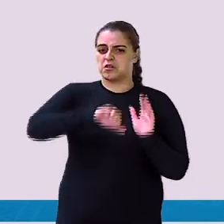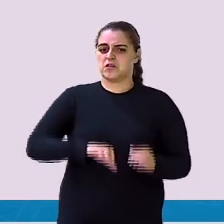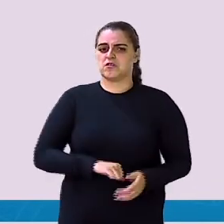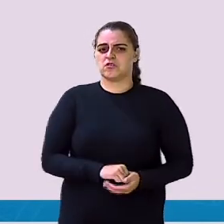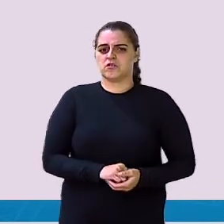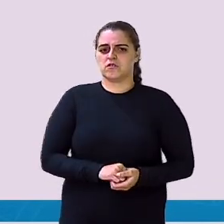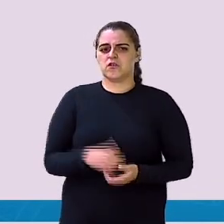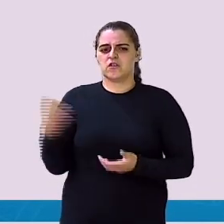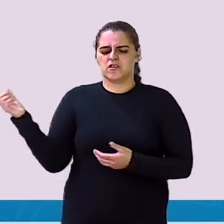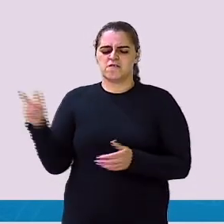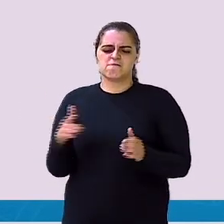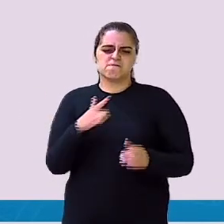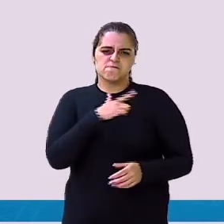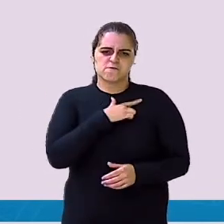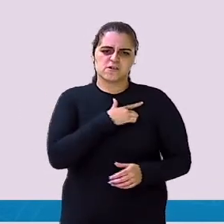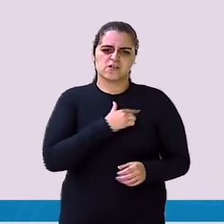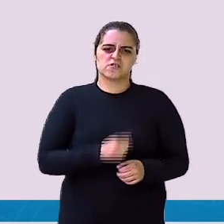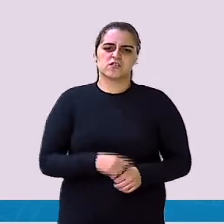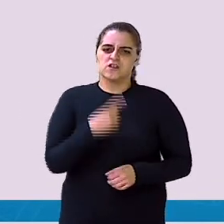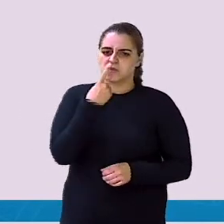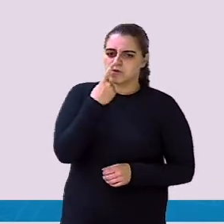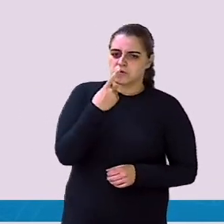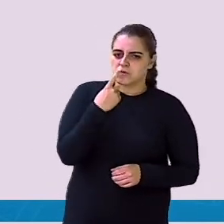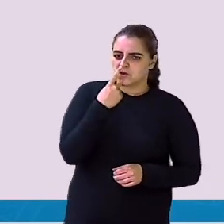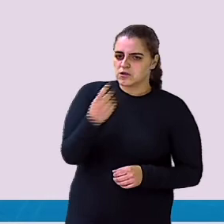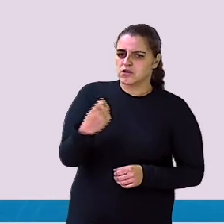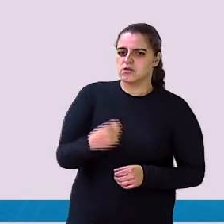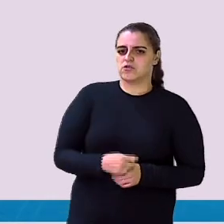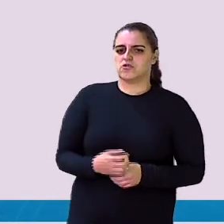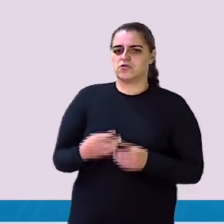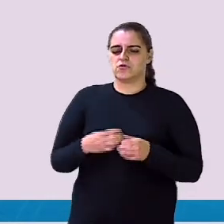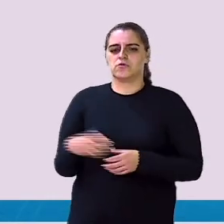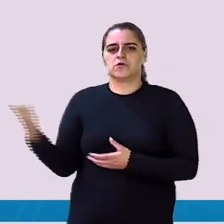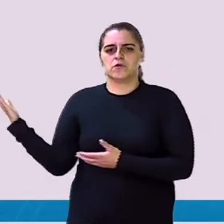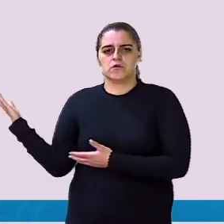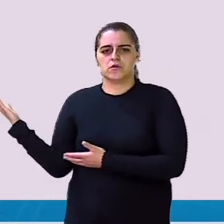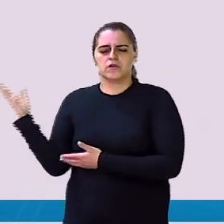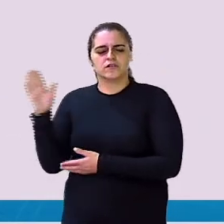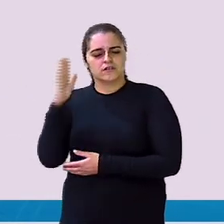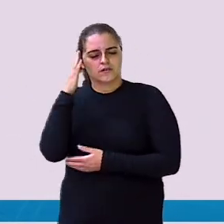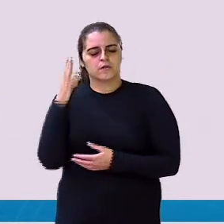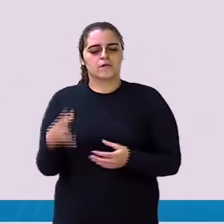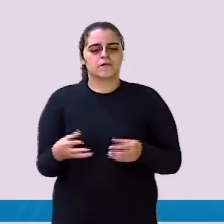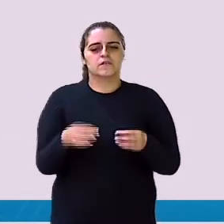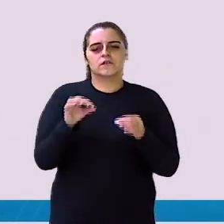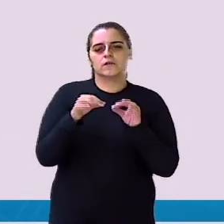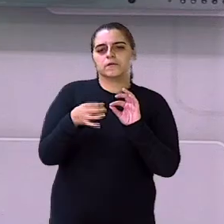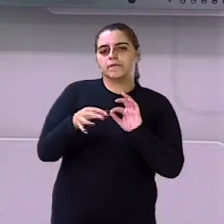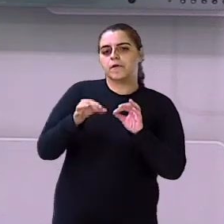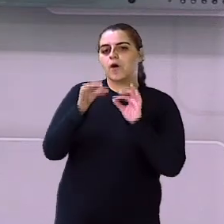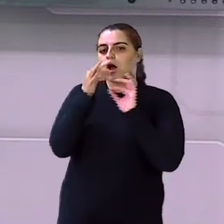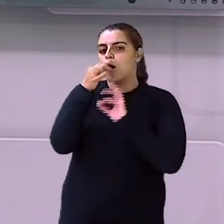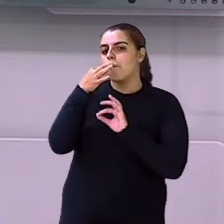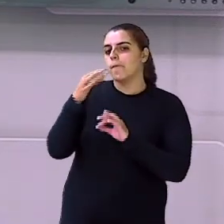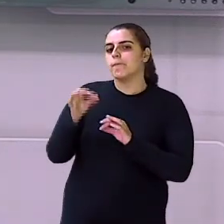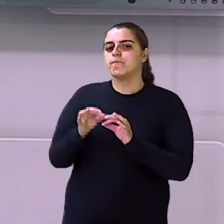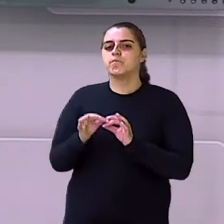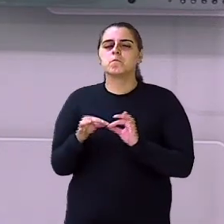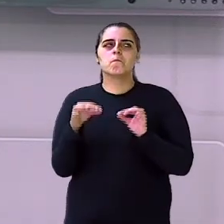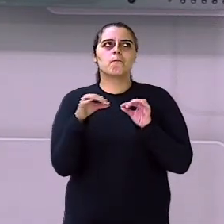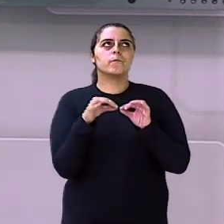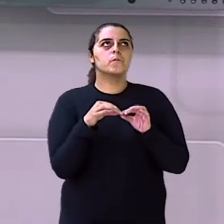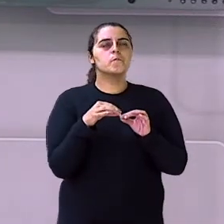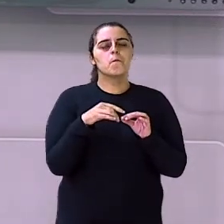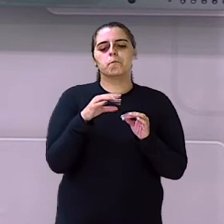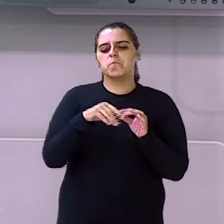Negativo Que feio Tem que jogar No lixo Isso crianças Pra vocês Que chupam uma balinha Descasca aquela